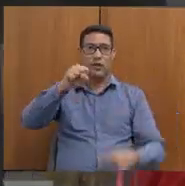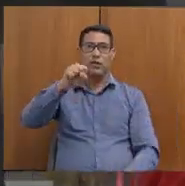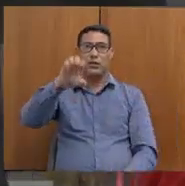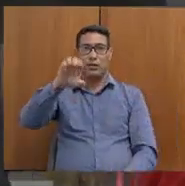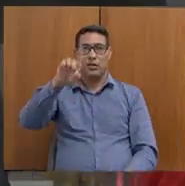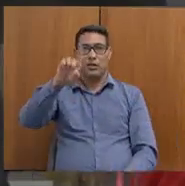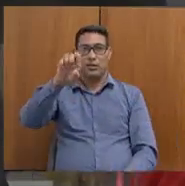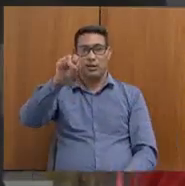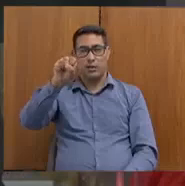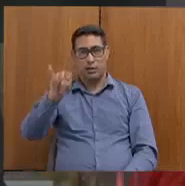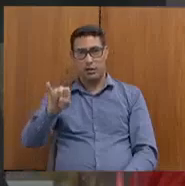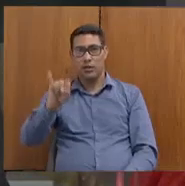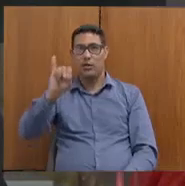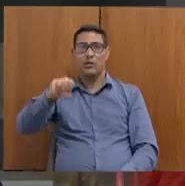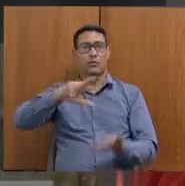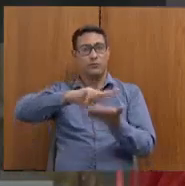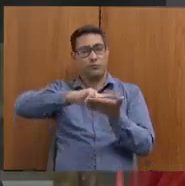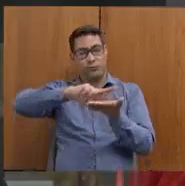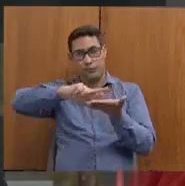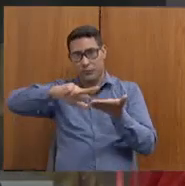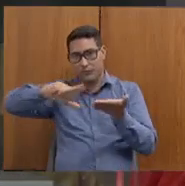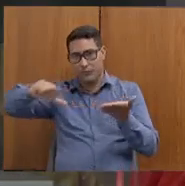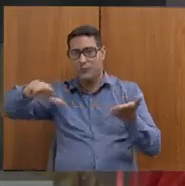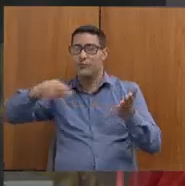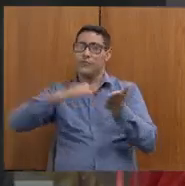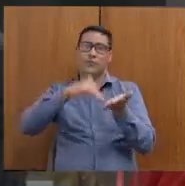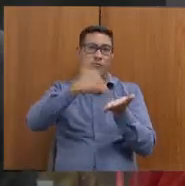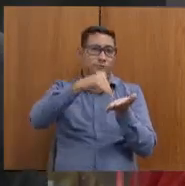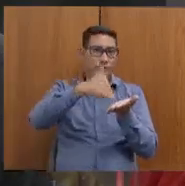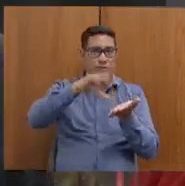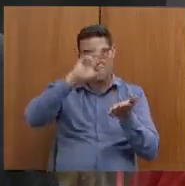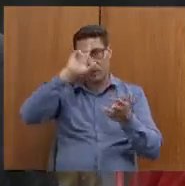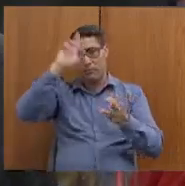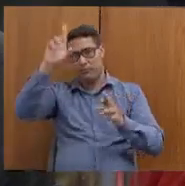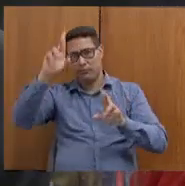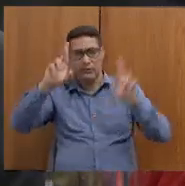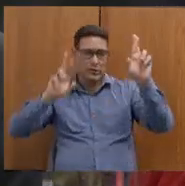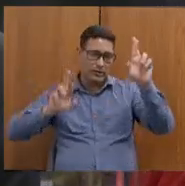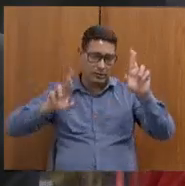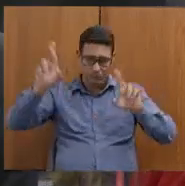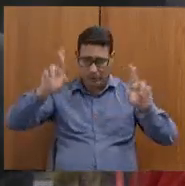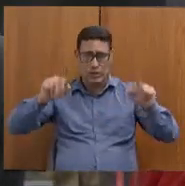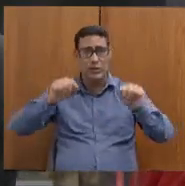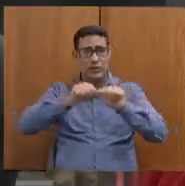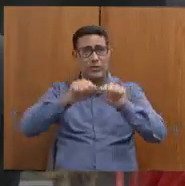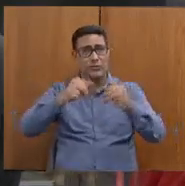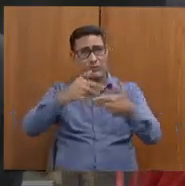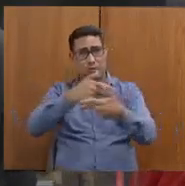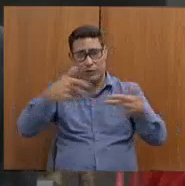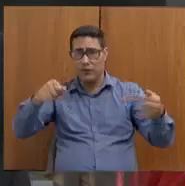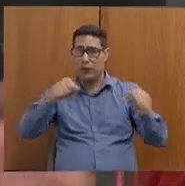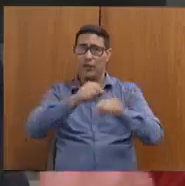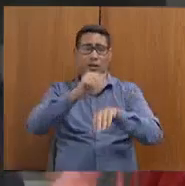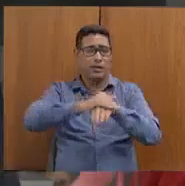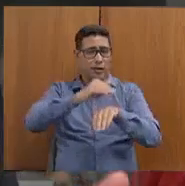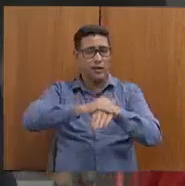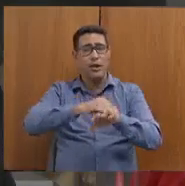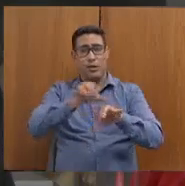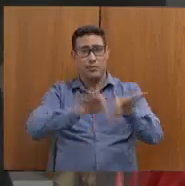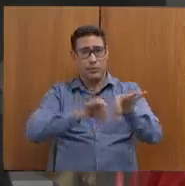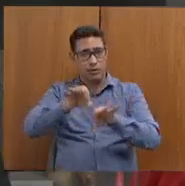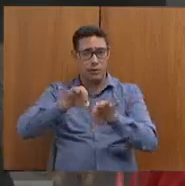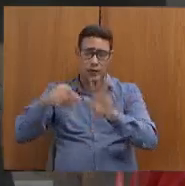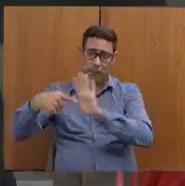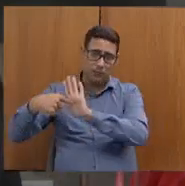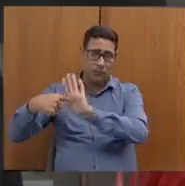tantos programas, tanta superintendência, tanta diretoria aqui, tanta coisa para fazer e programas que foram apresentados